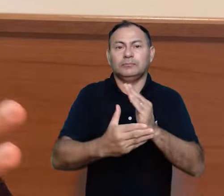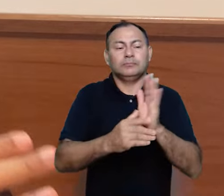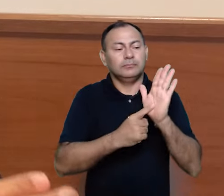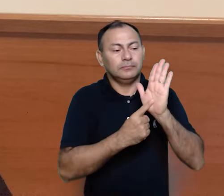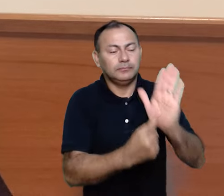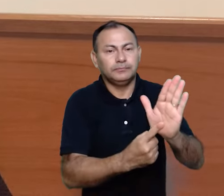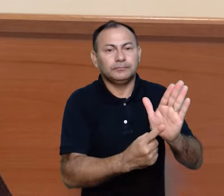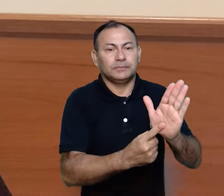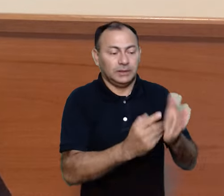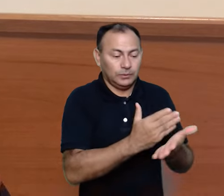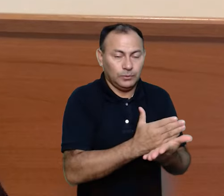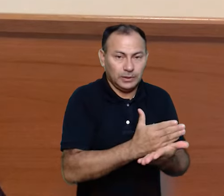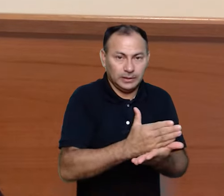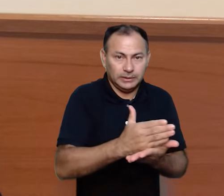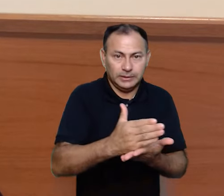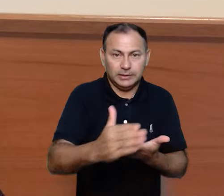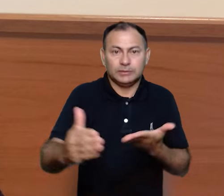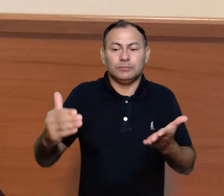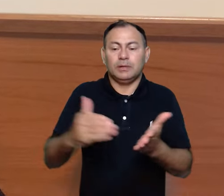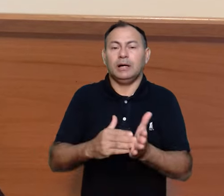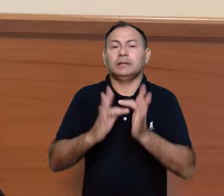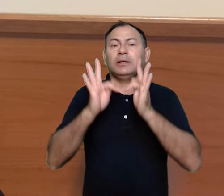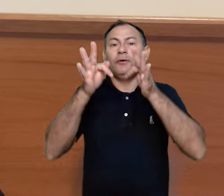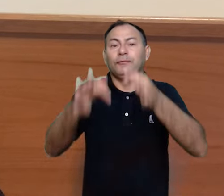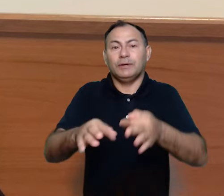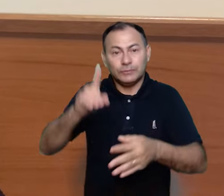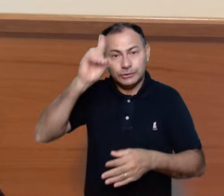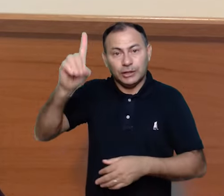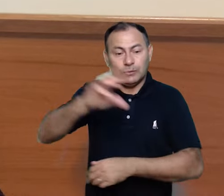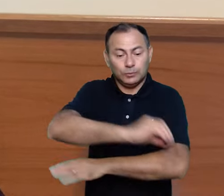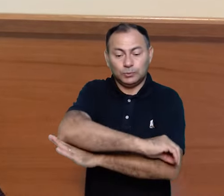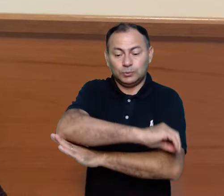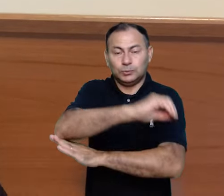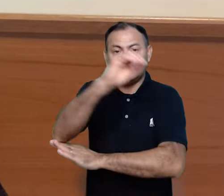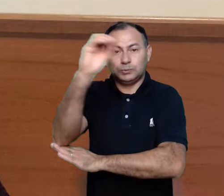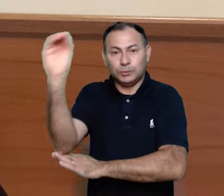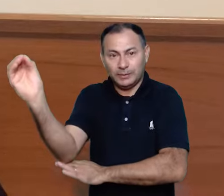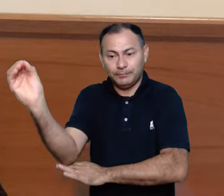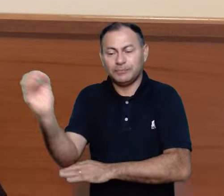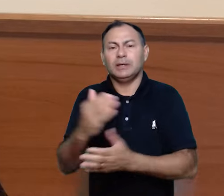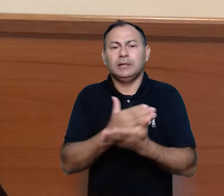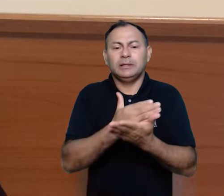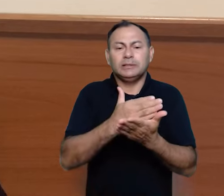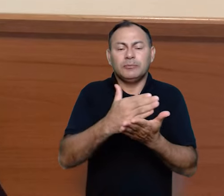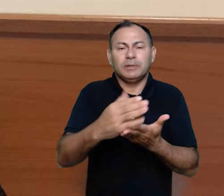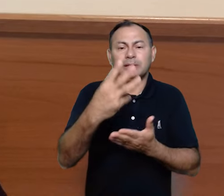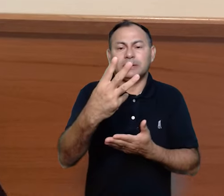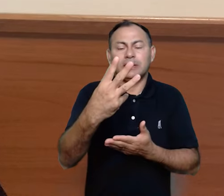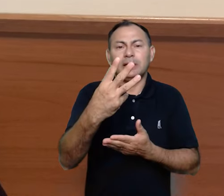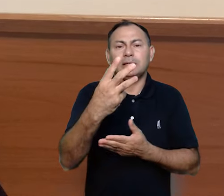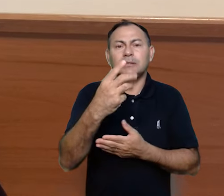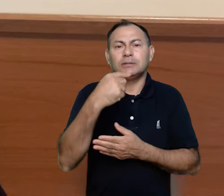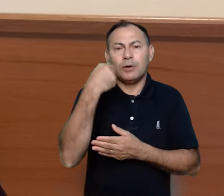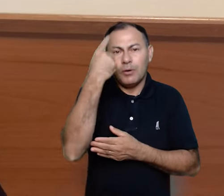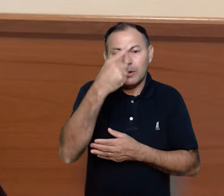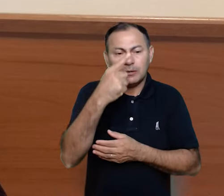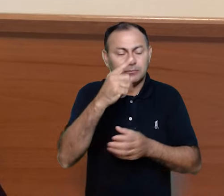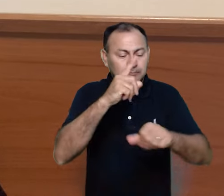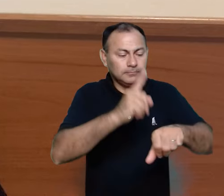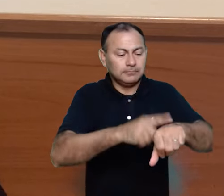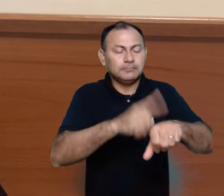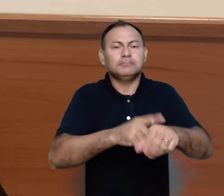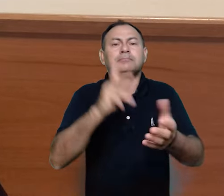assinalando desde o começo até o fim do dia. Inicialmente, três horas marcavam